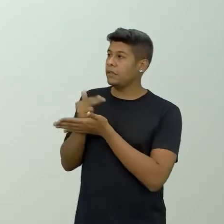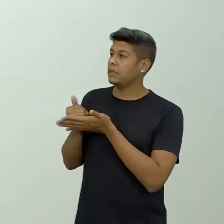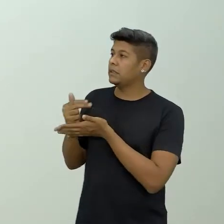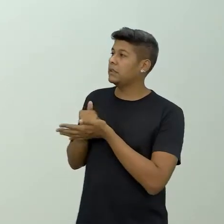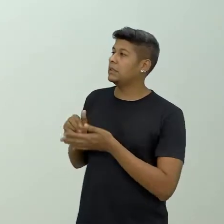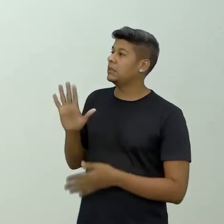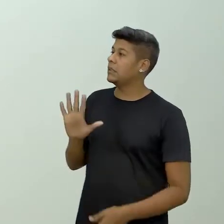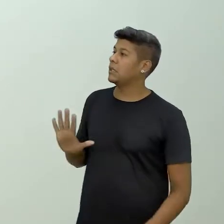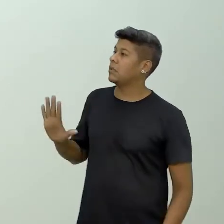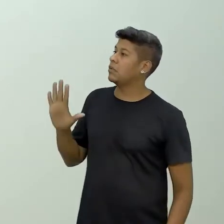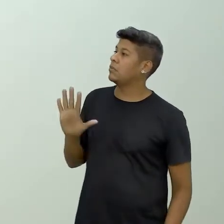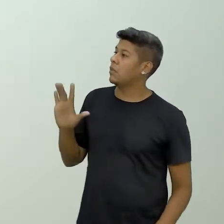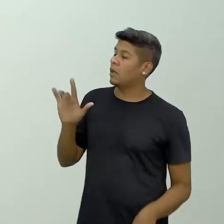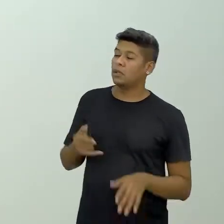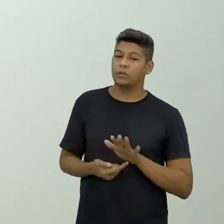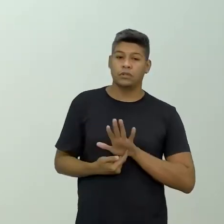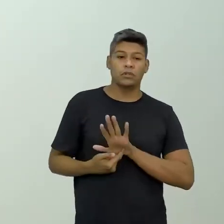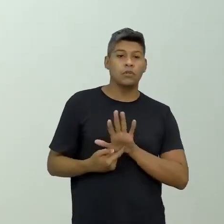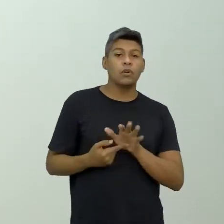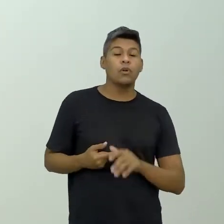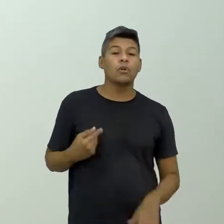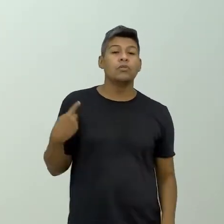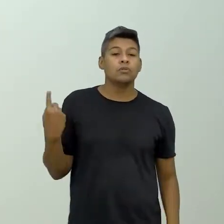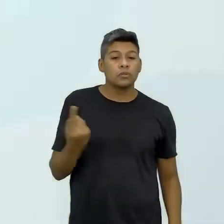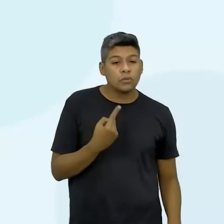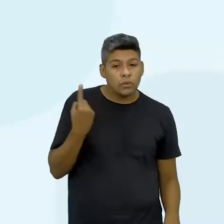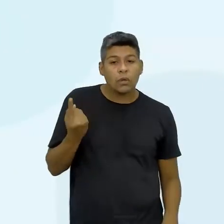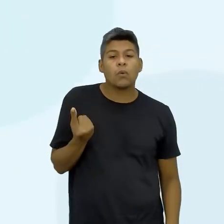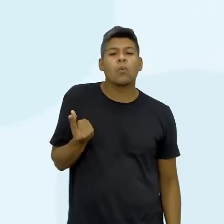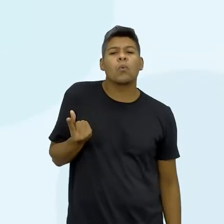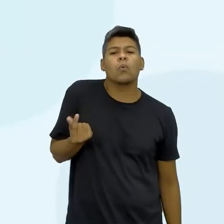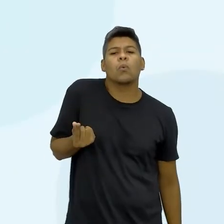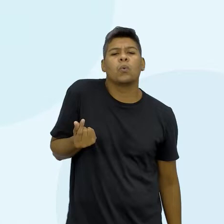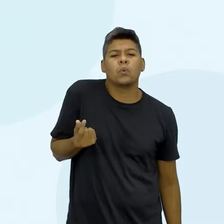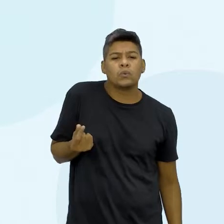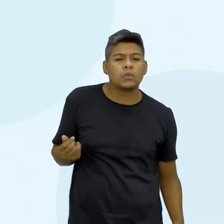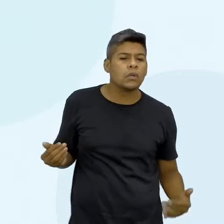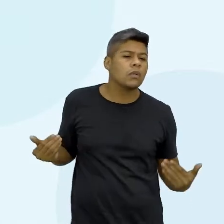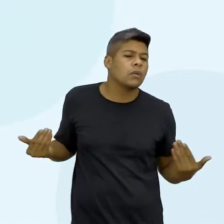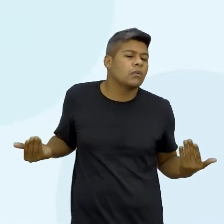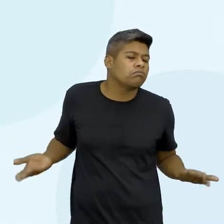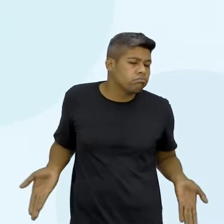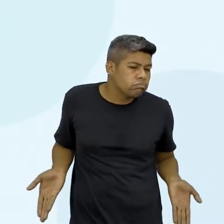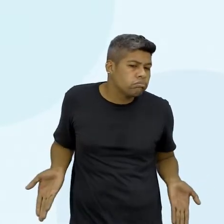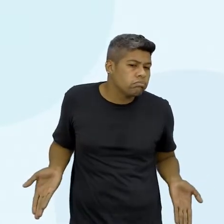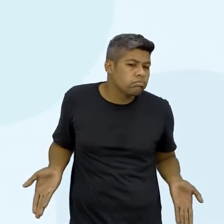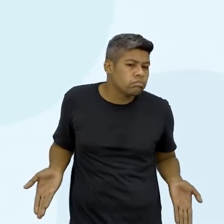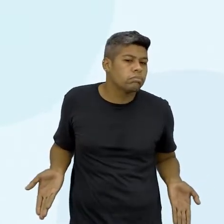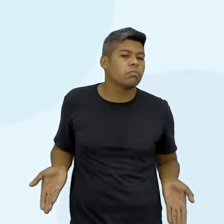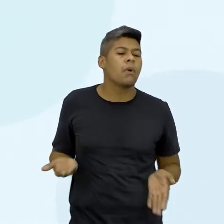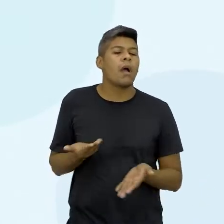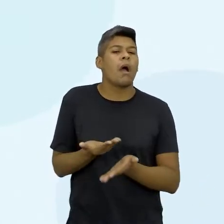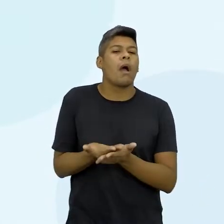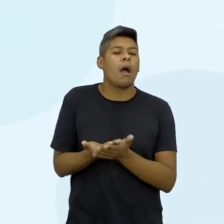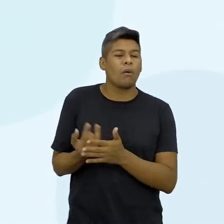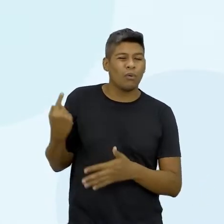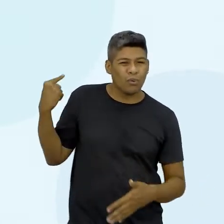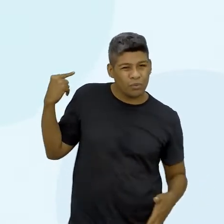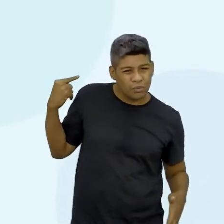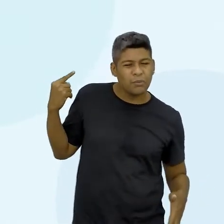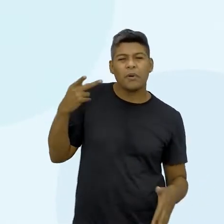imagem que a gente projetou quanto a gente custava, né, então, quanto a gente custava na última aula,